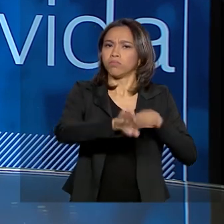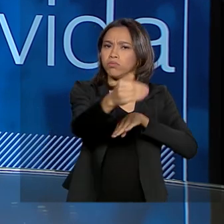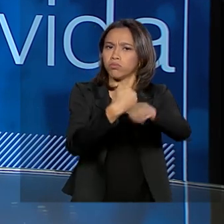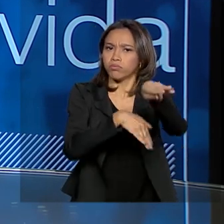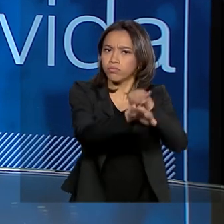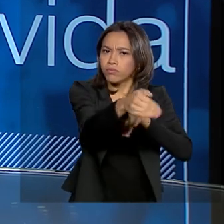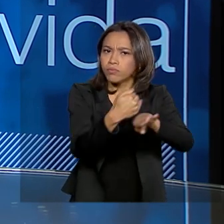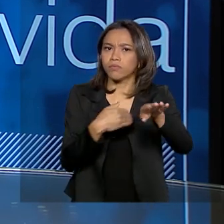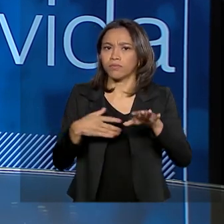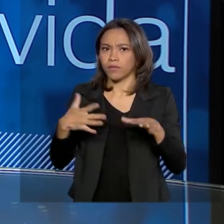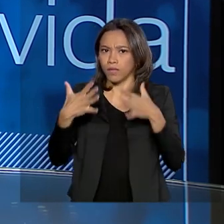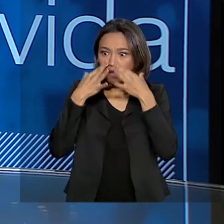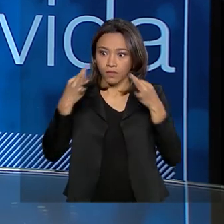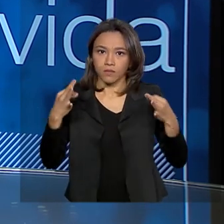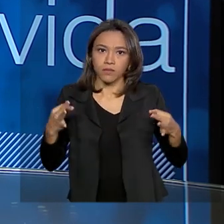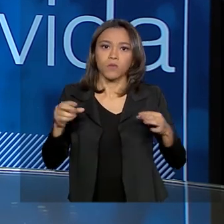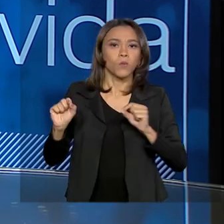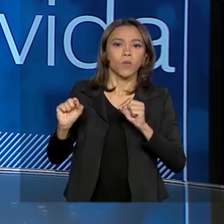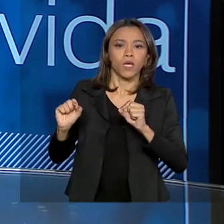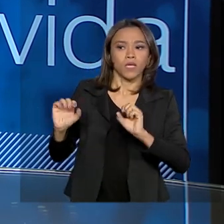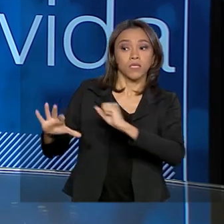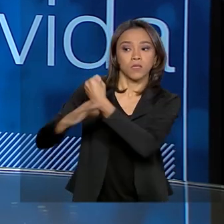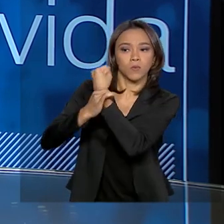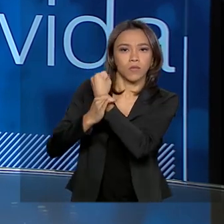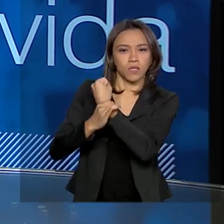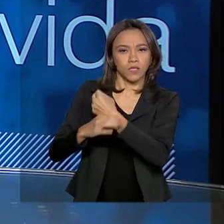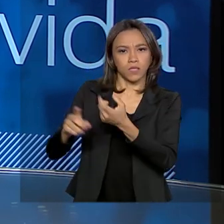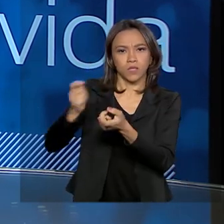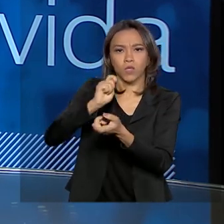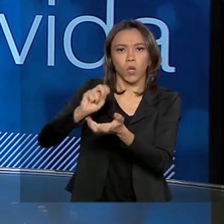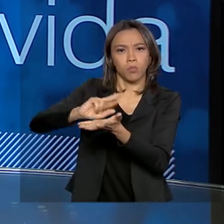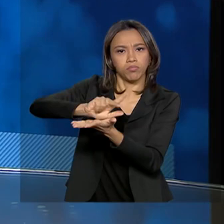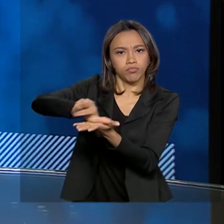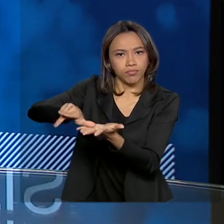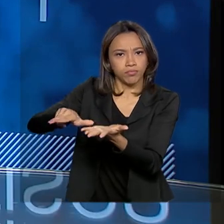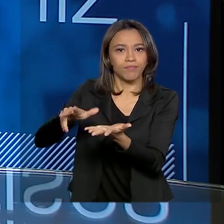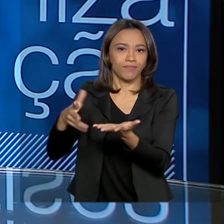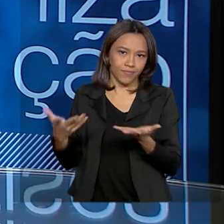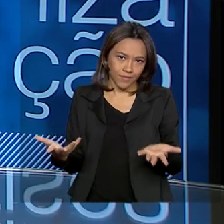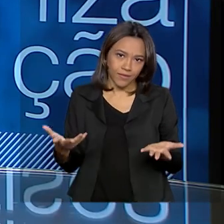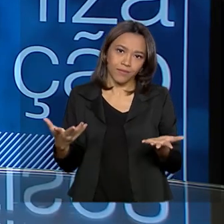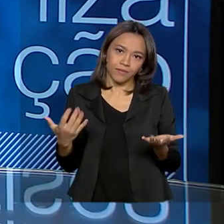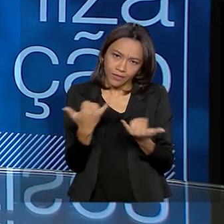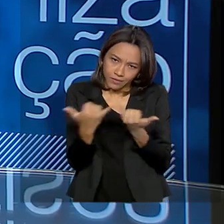segurança pública no enfrentamento à criminalidade, às vezes estão muito ligados, né,